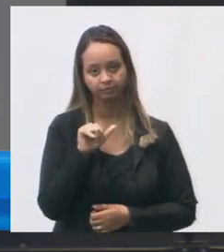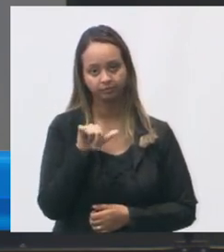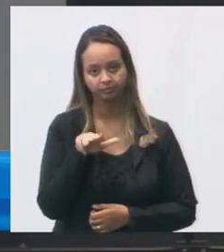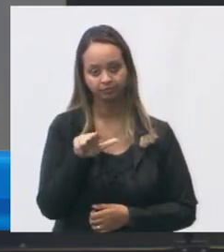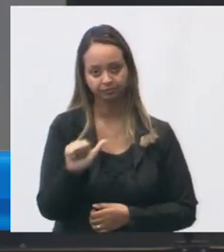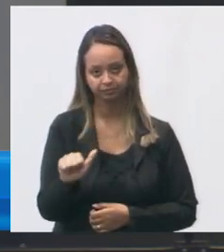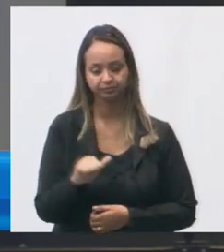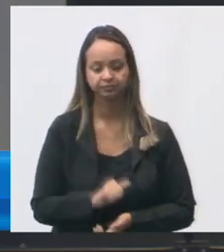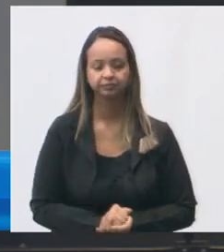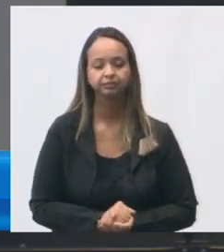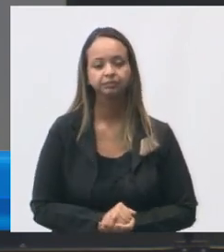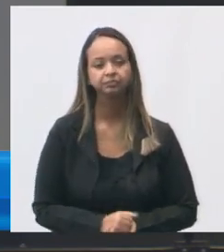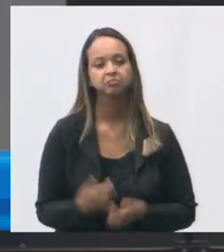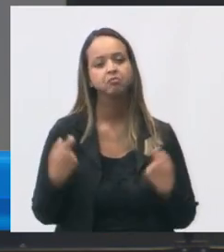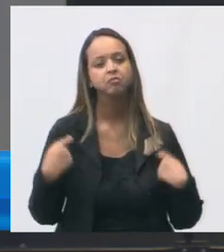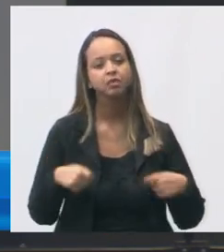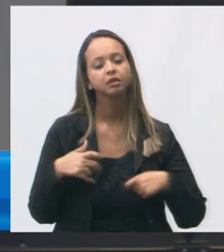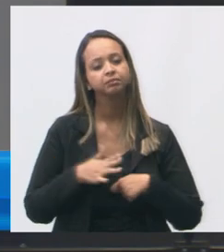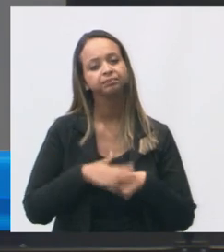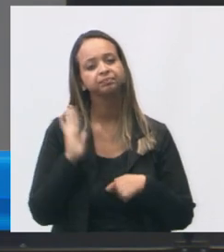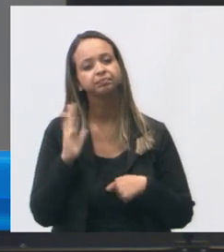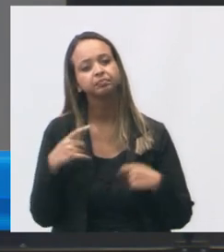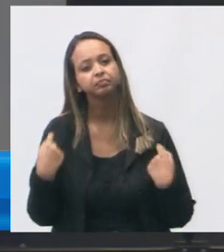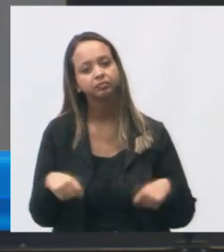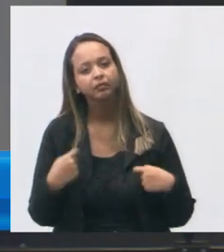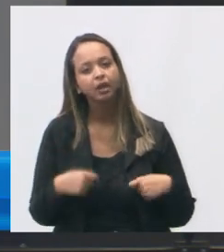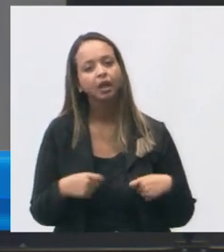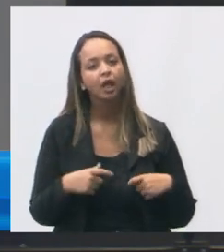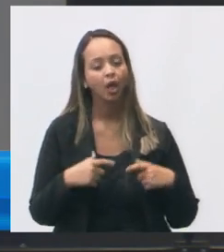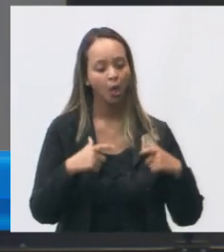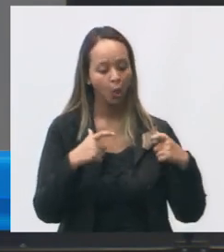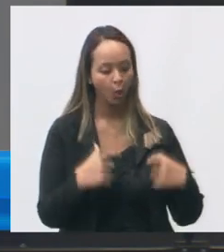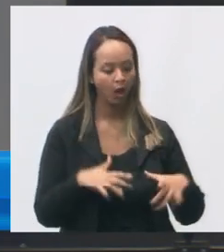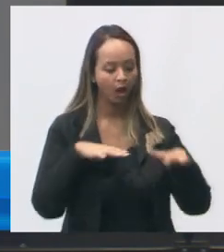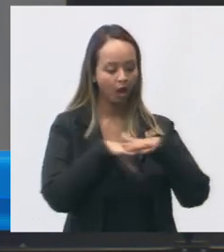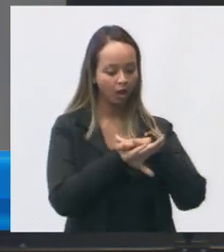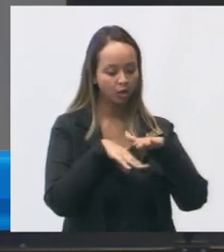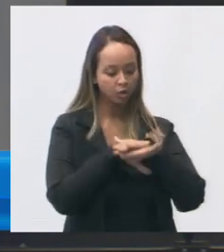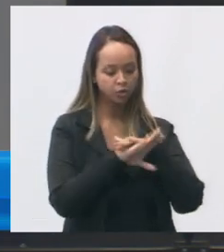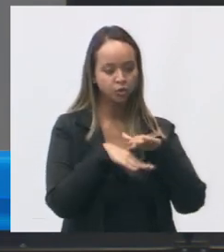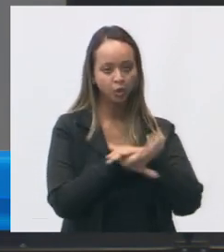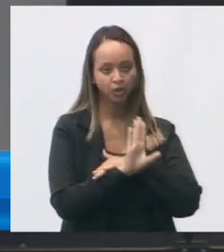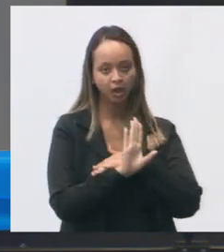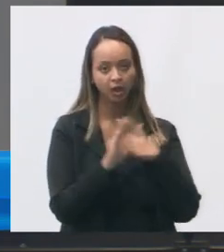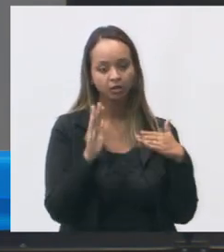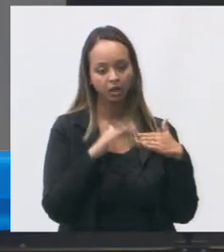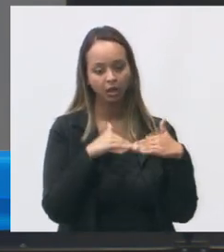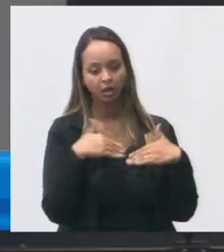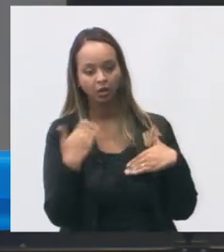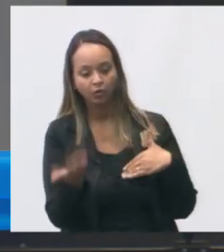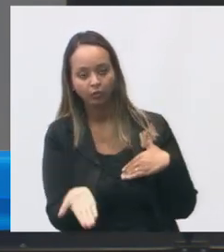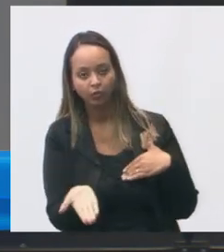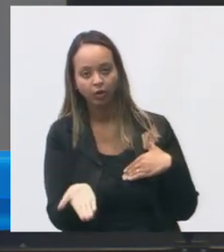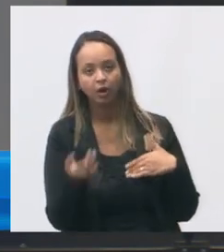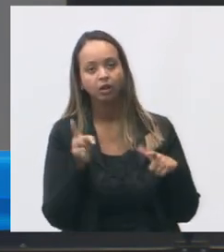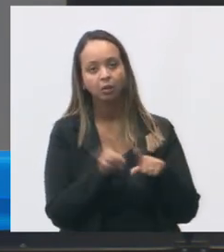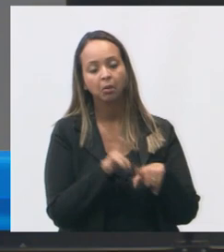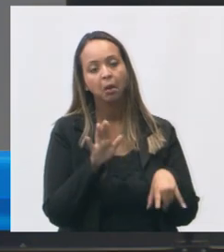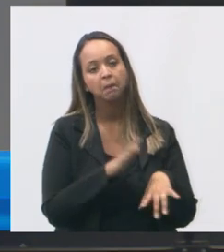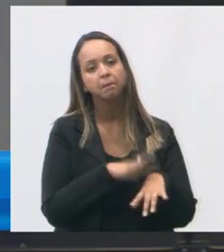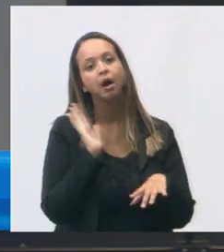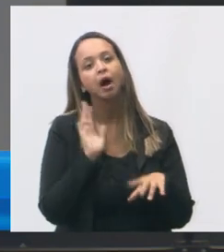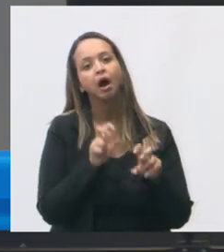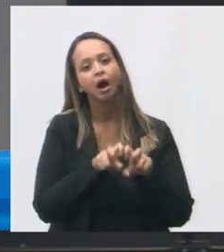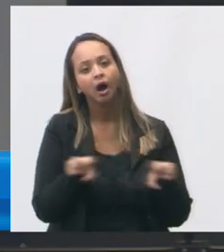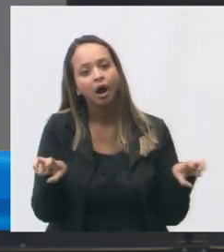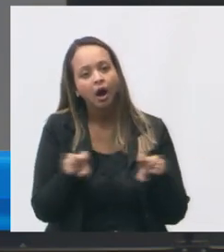necessidades mais urgentes ali a construção de um estoque para farmácia na área externa da unidade mais cadeiras para as